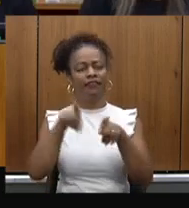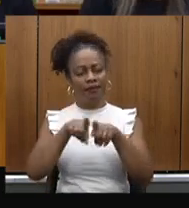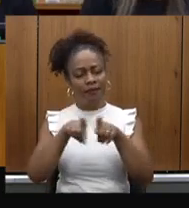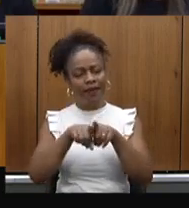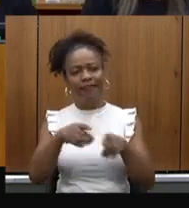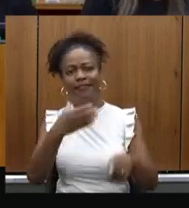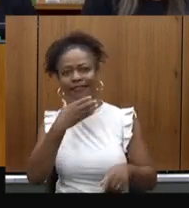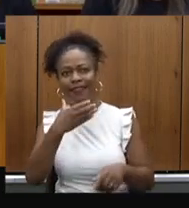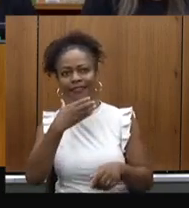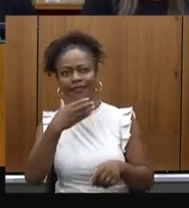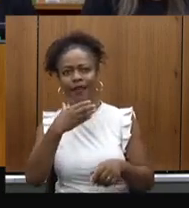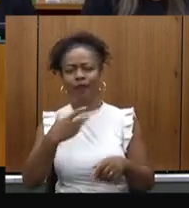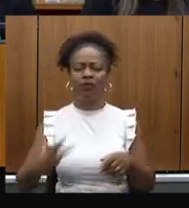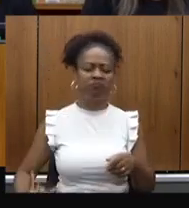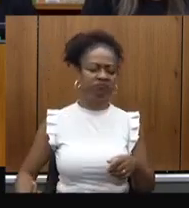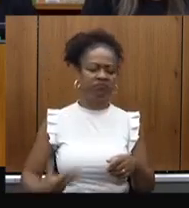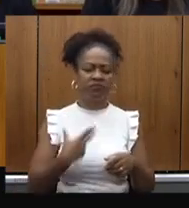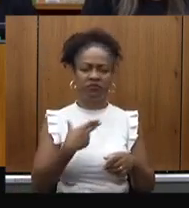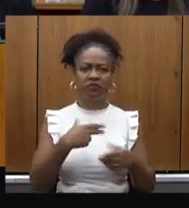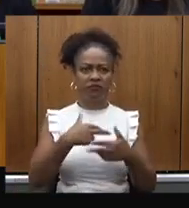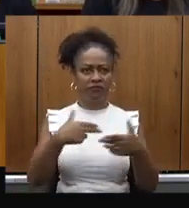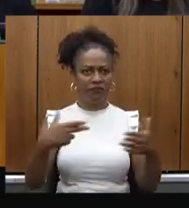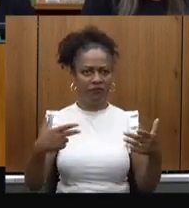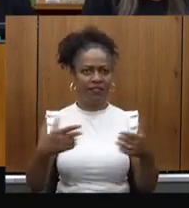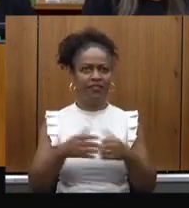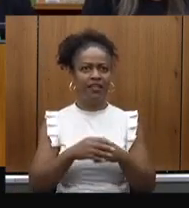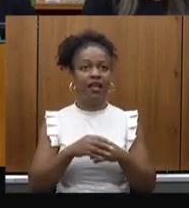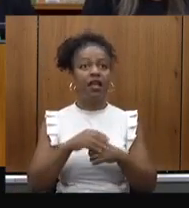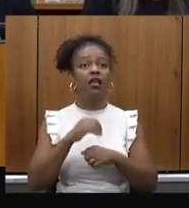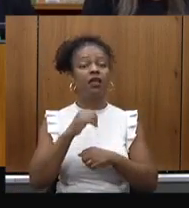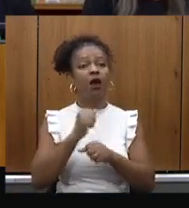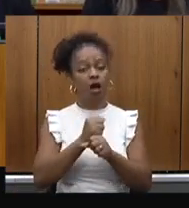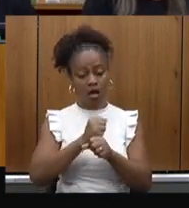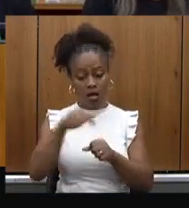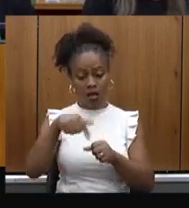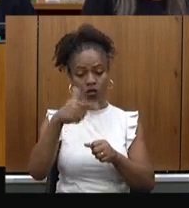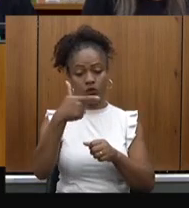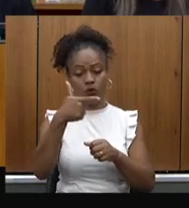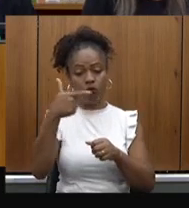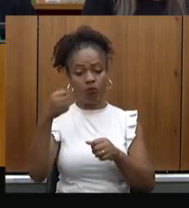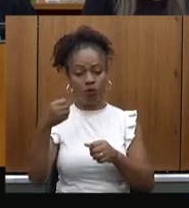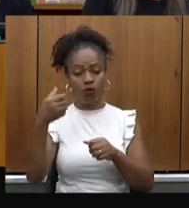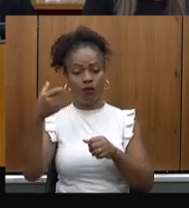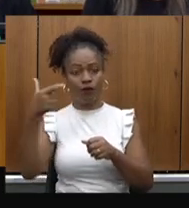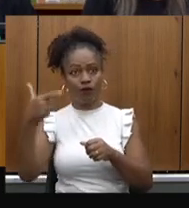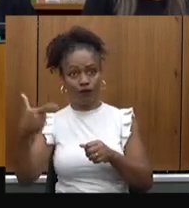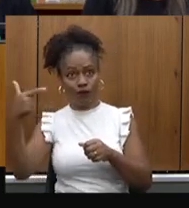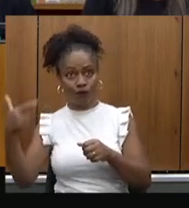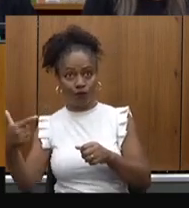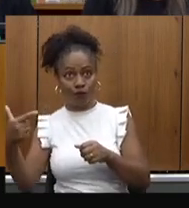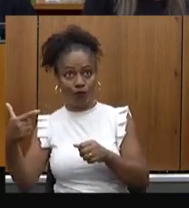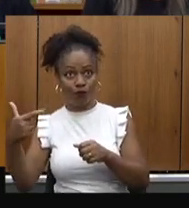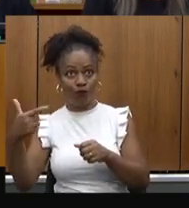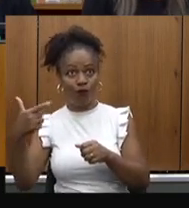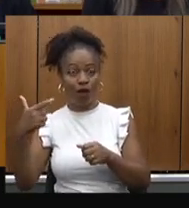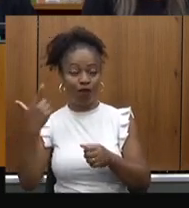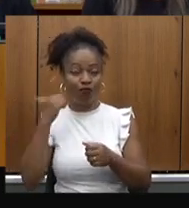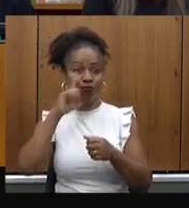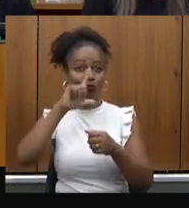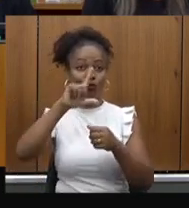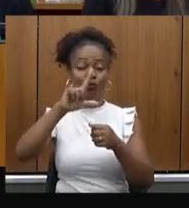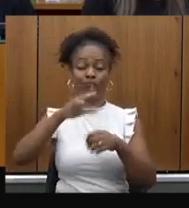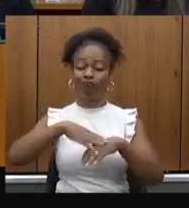também. Então, vamos bater em 2022 um recorde histórico de cirurgia eletiva.